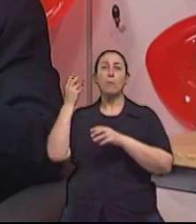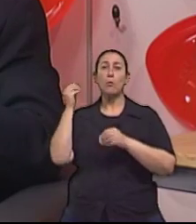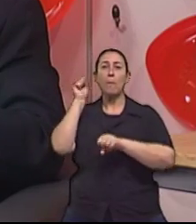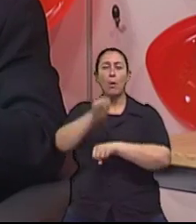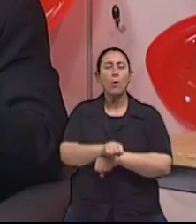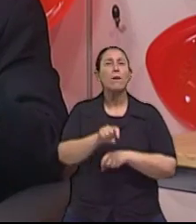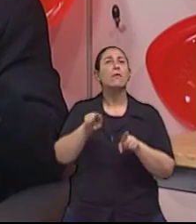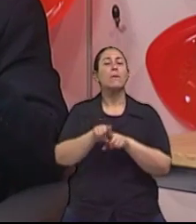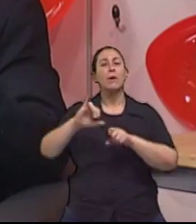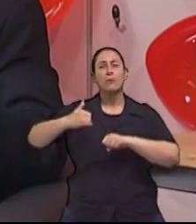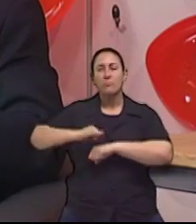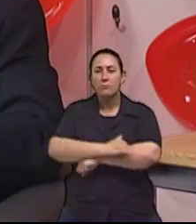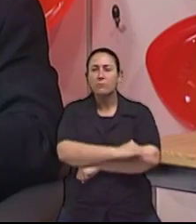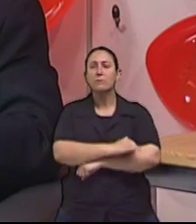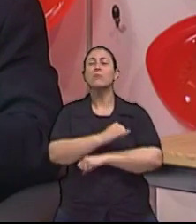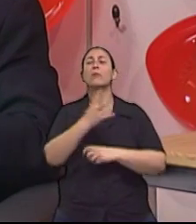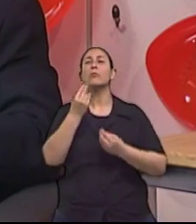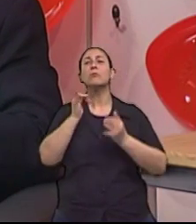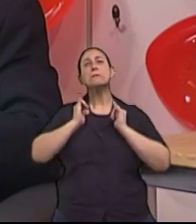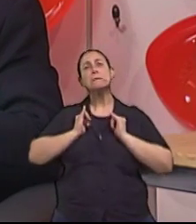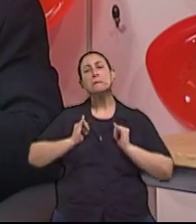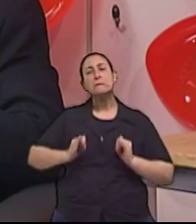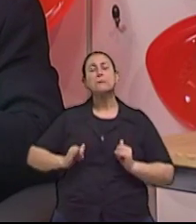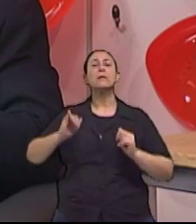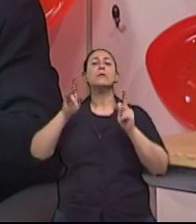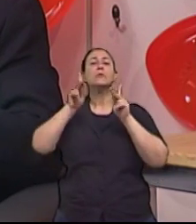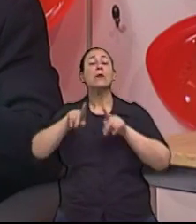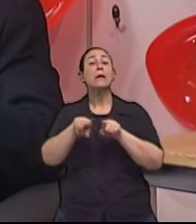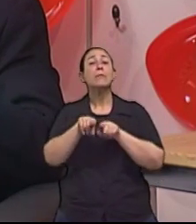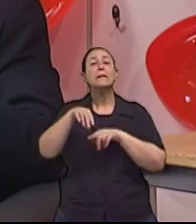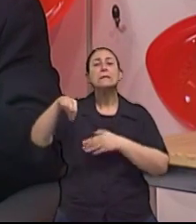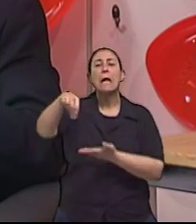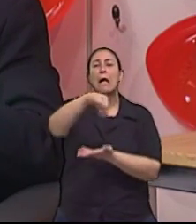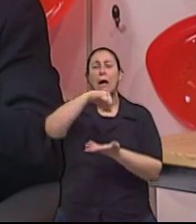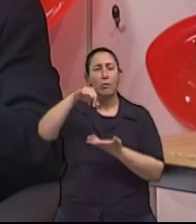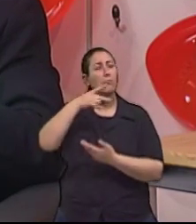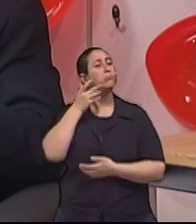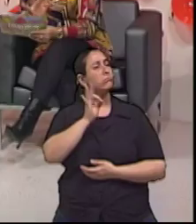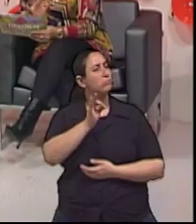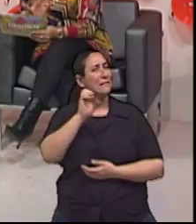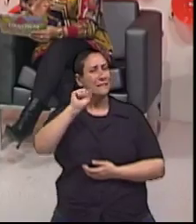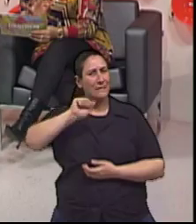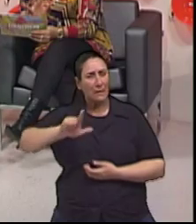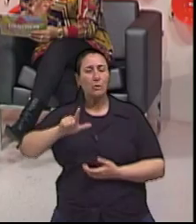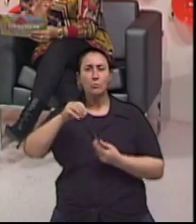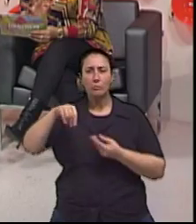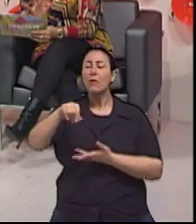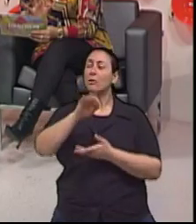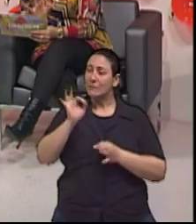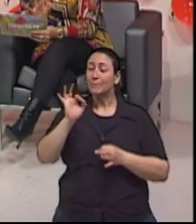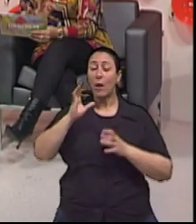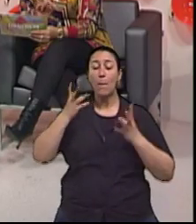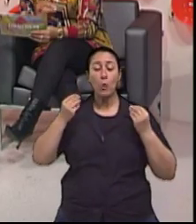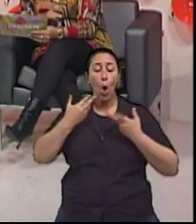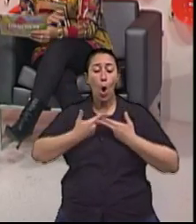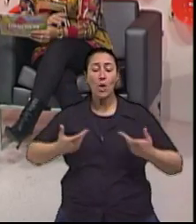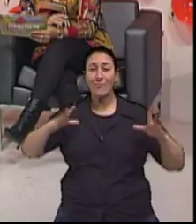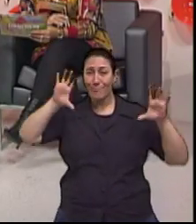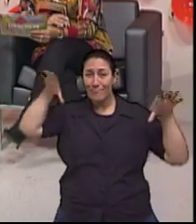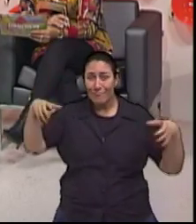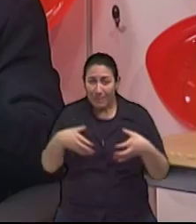obesidade, sedentarismo, um consumo de sal muito excessivo no Brasil, sem... A gente está vendo que é um conjunto. Exatamente. Então, isso faz com que,